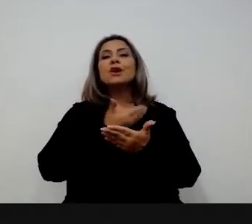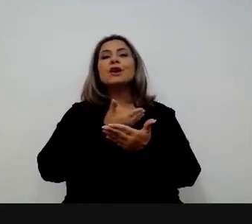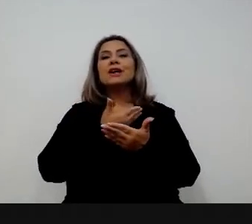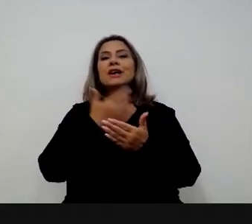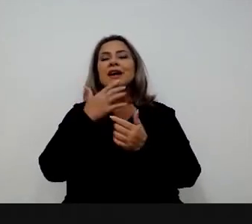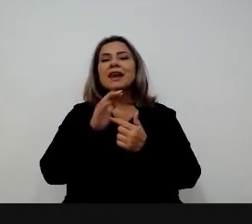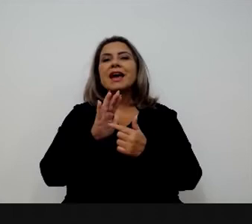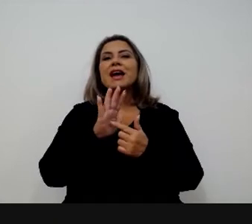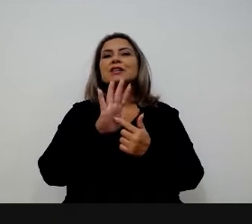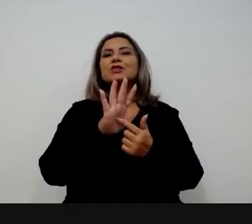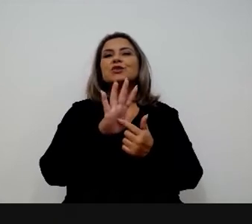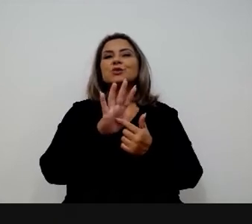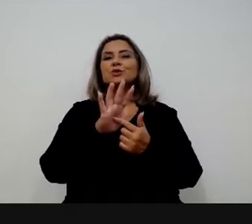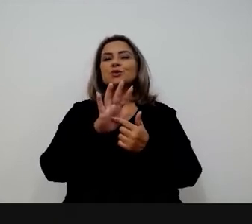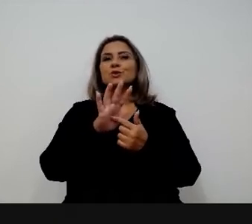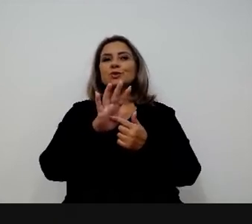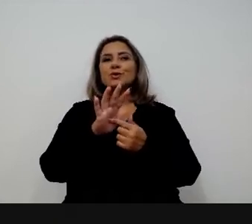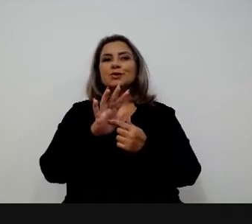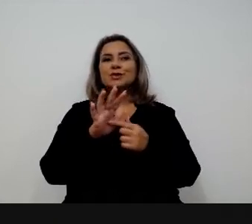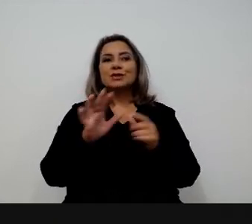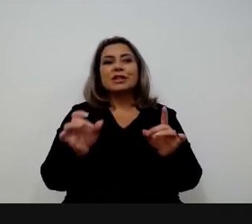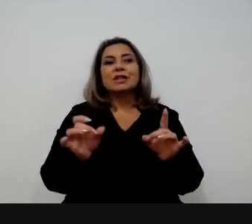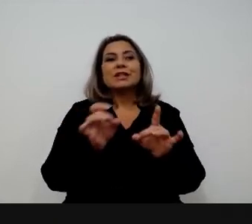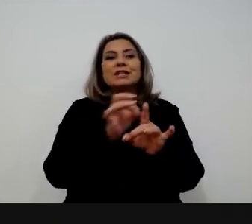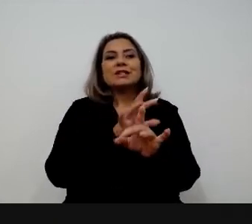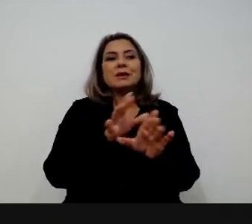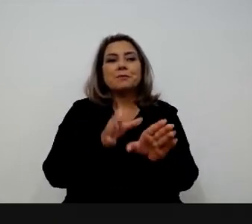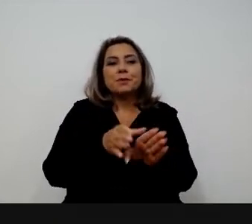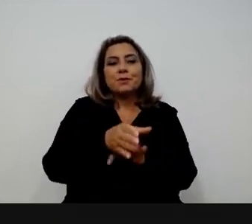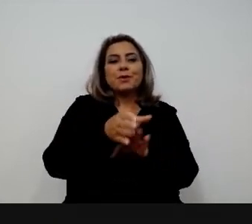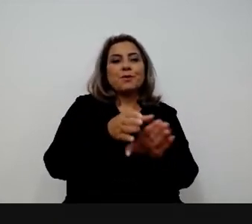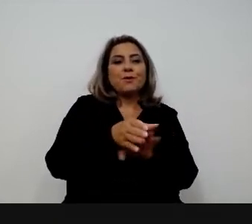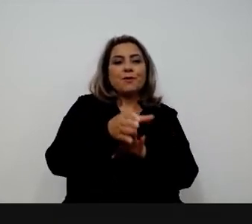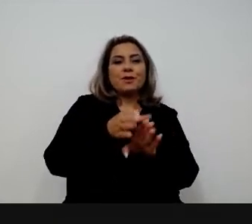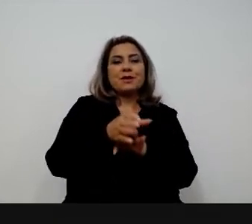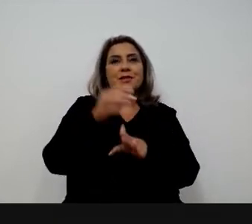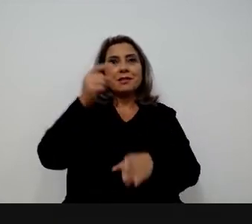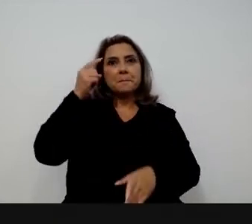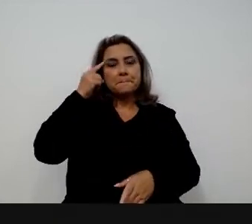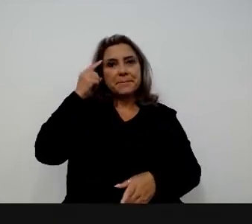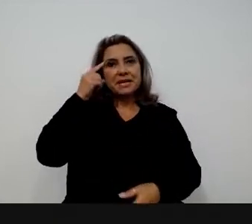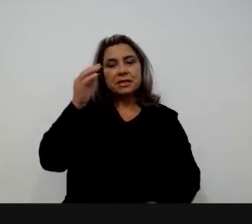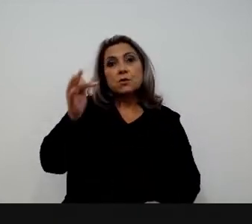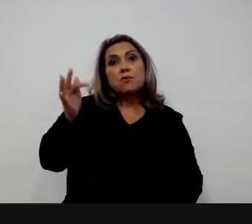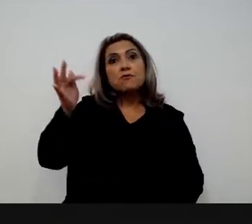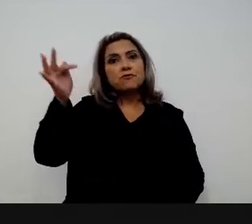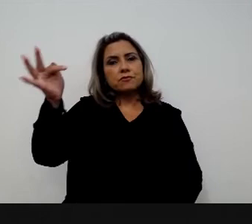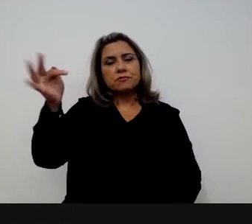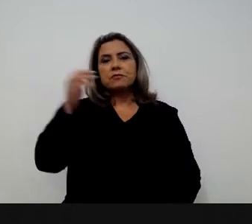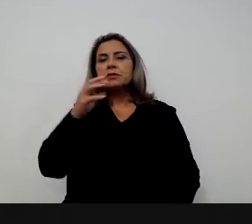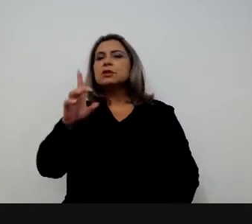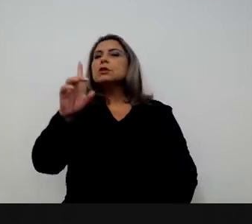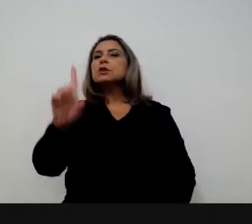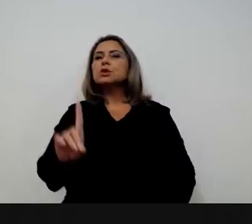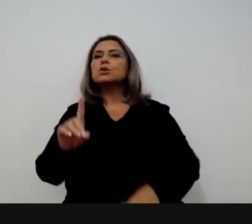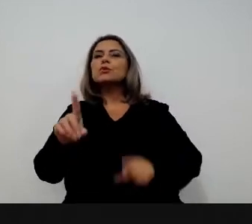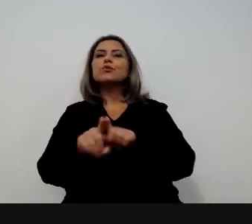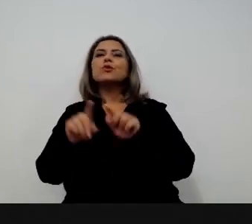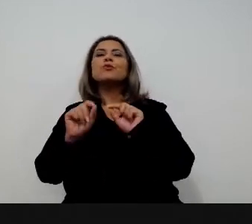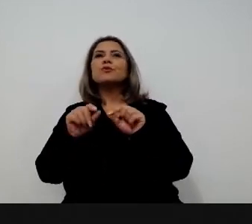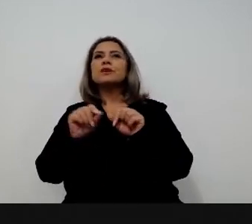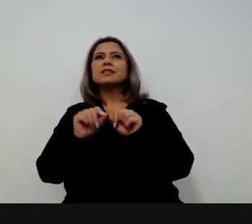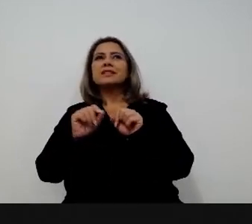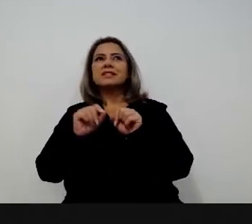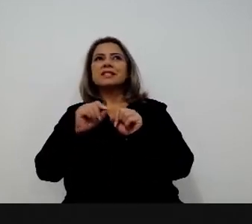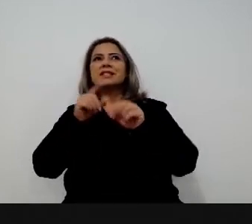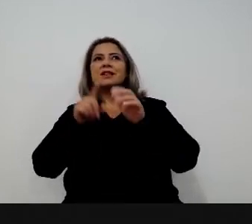mais future ready, mais orientado, mais pronto para o futuro. Então, a ENAP tem uma área de pesquisa, nossa diretoria de autoestudos, e